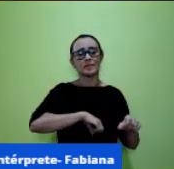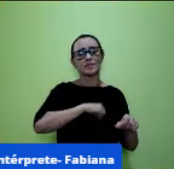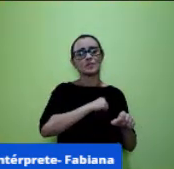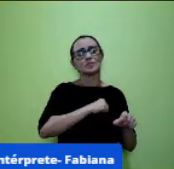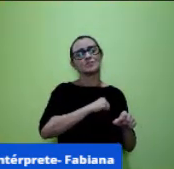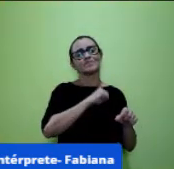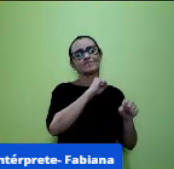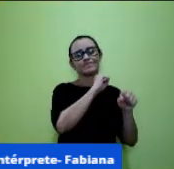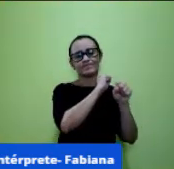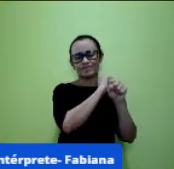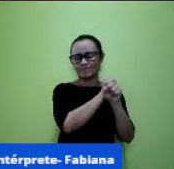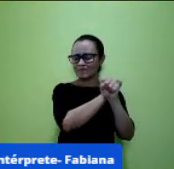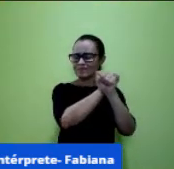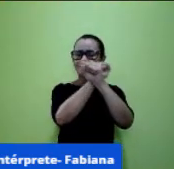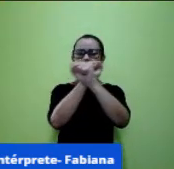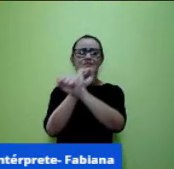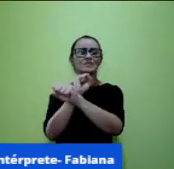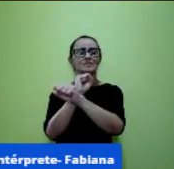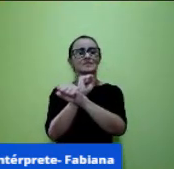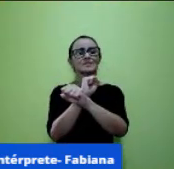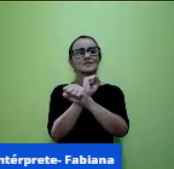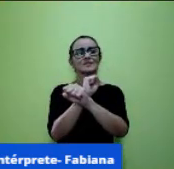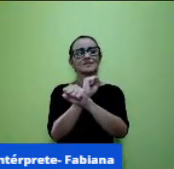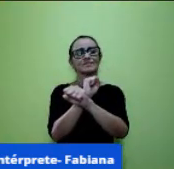saúde gratidão